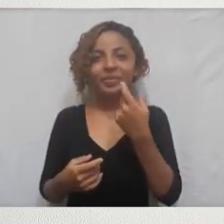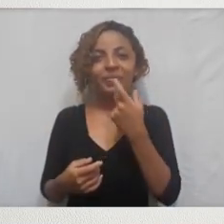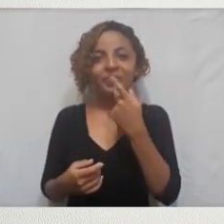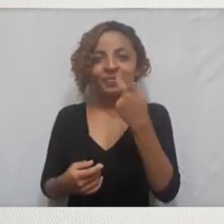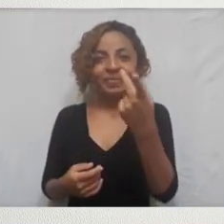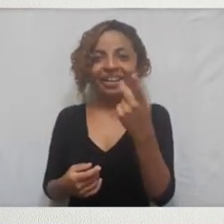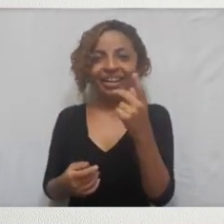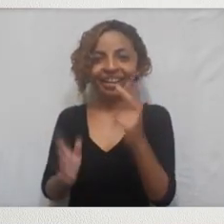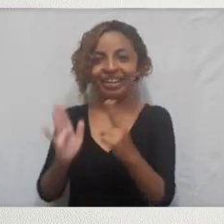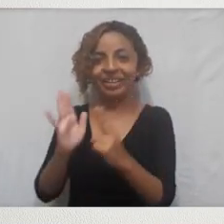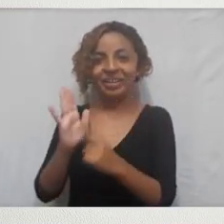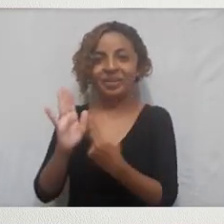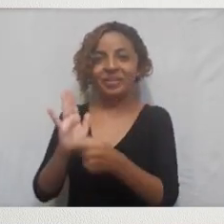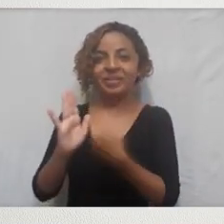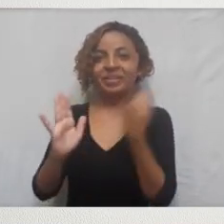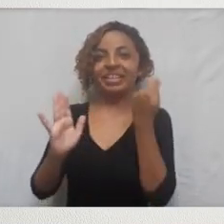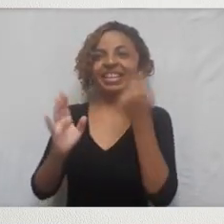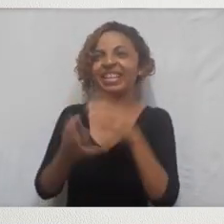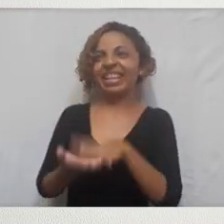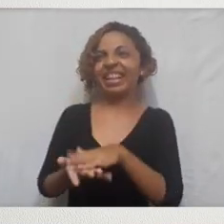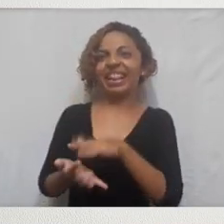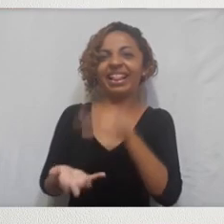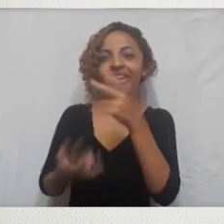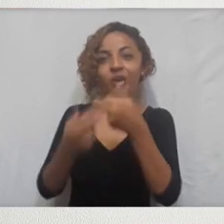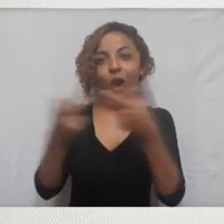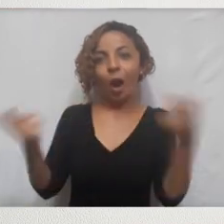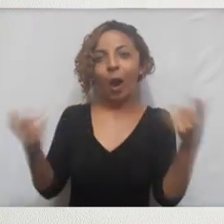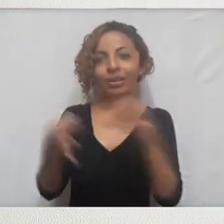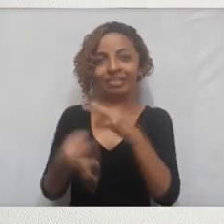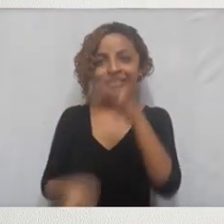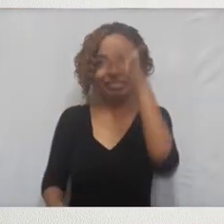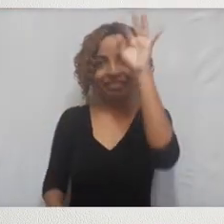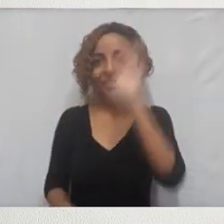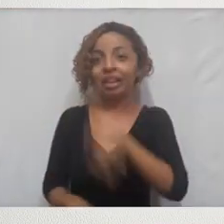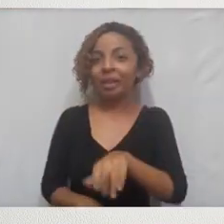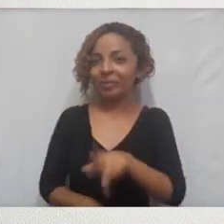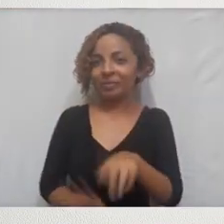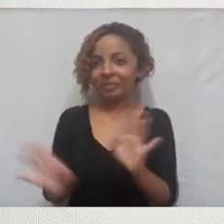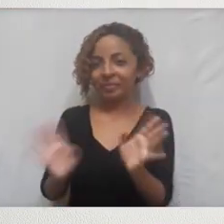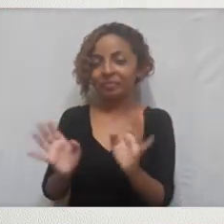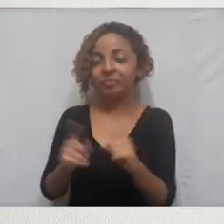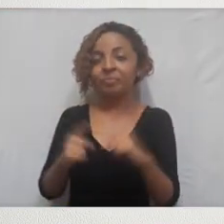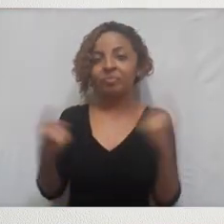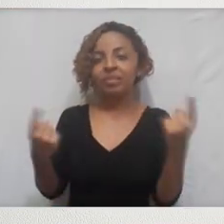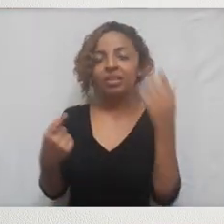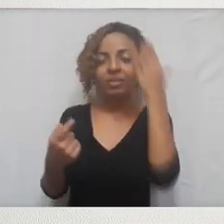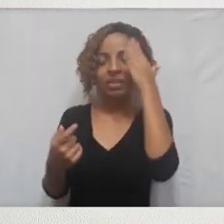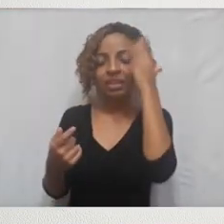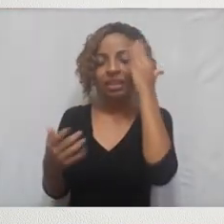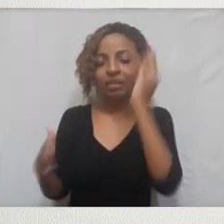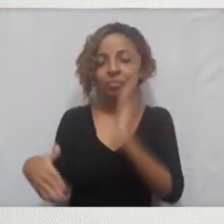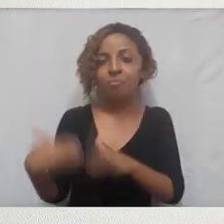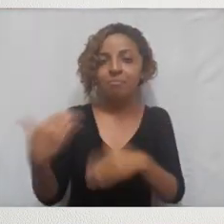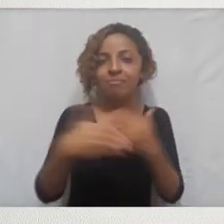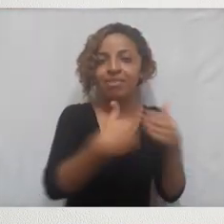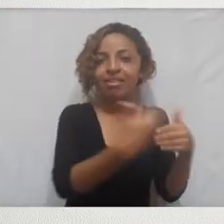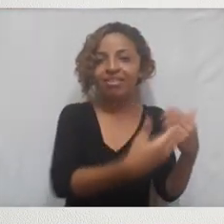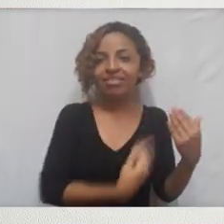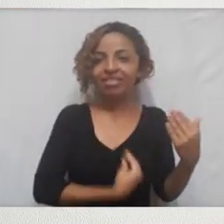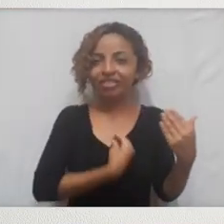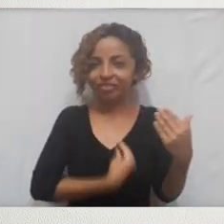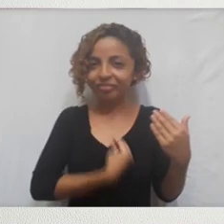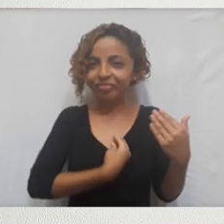dizer que o Updike escreveu demais, de forma alguma. Eu acho que eu entendo a passagem do tempo do livro, mas